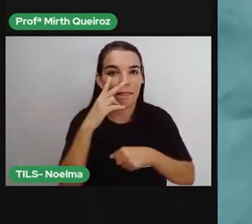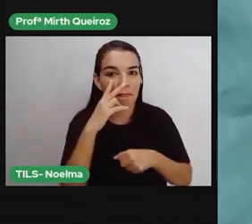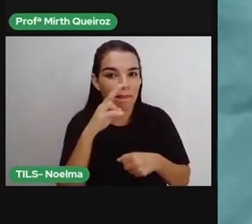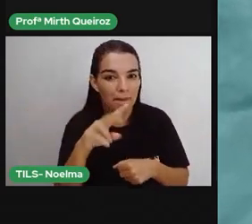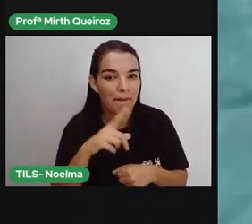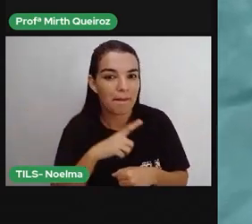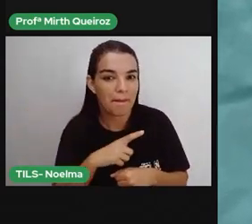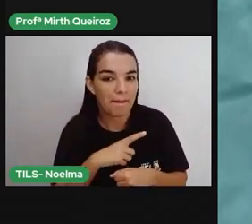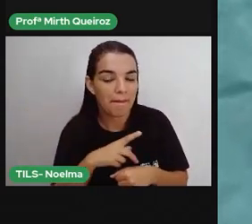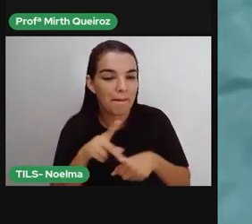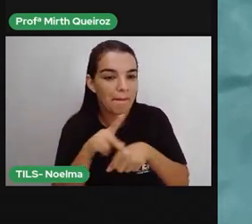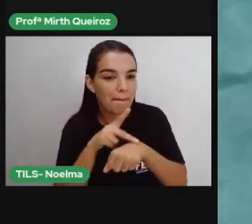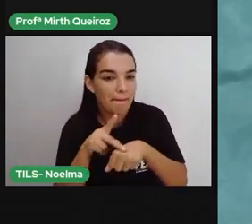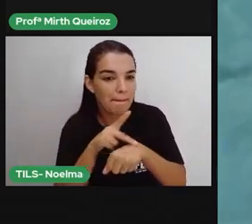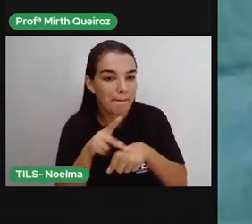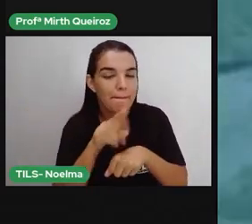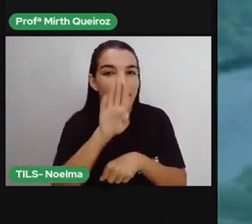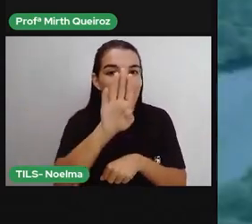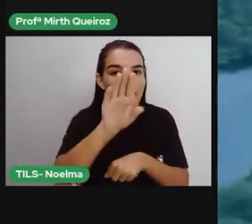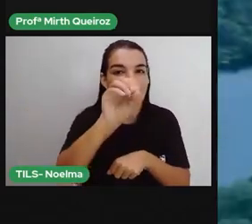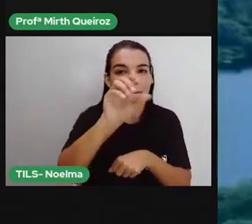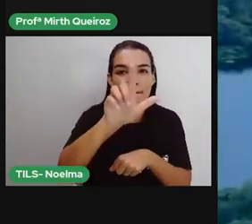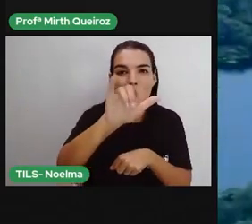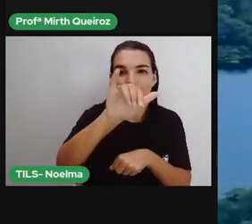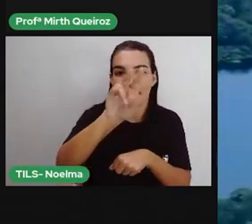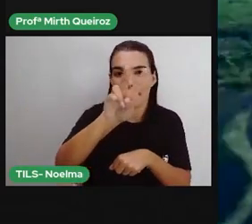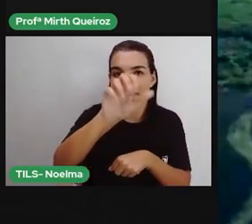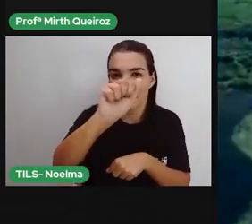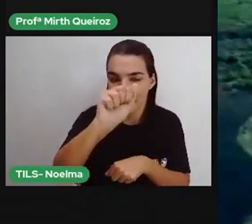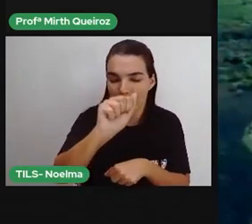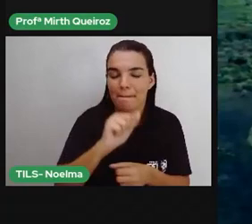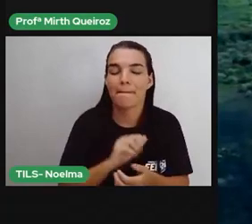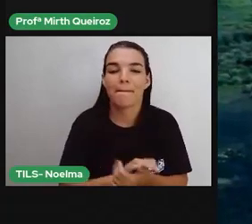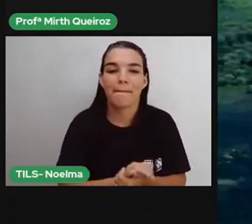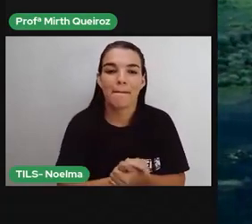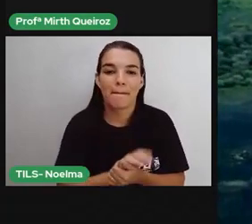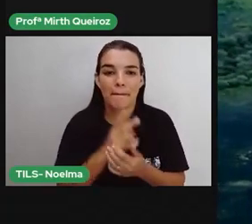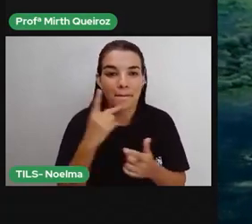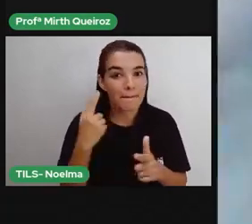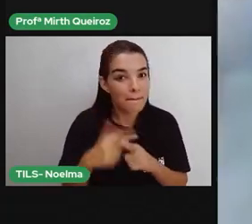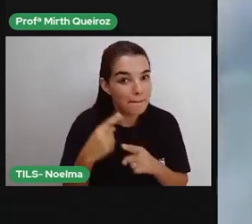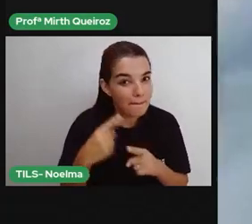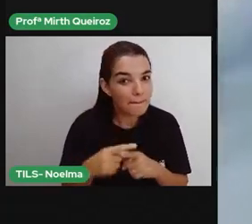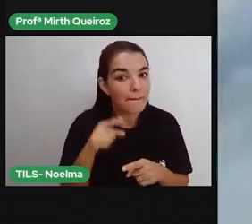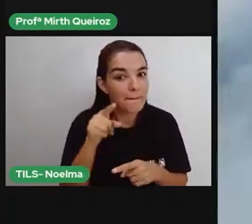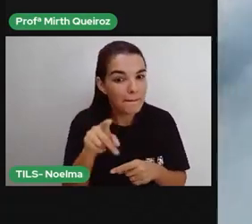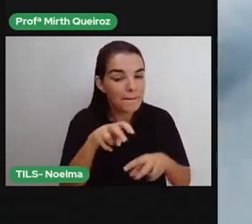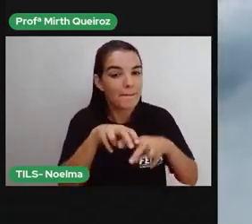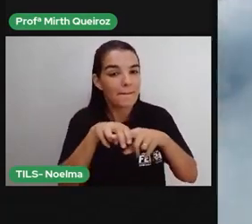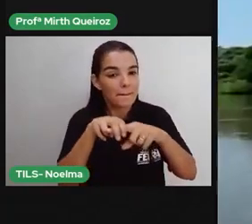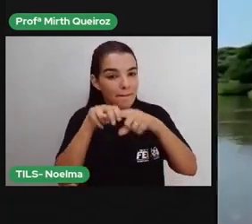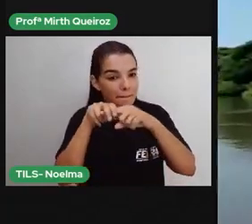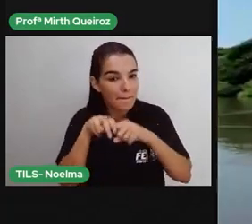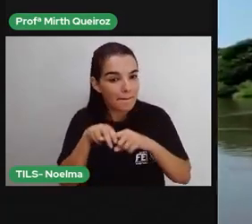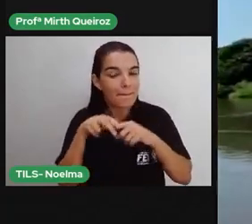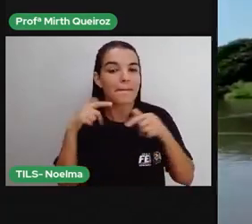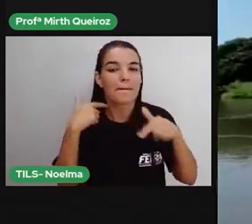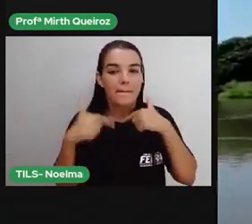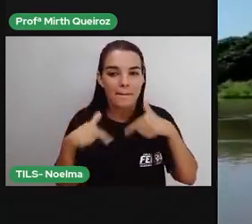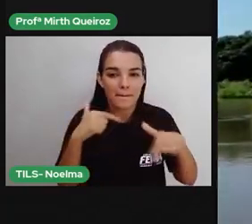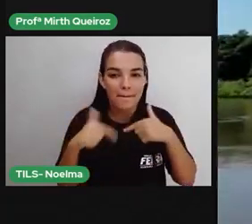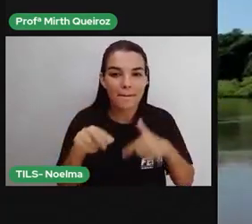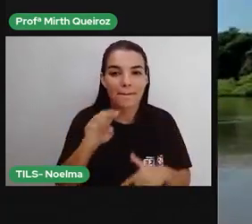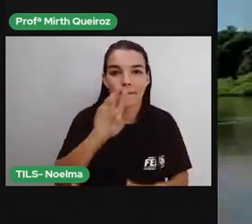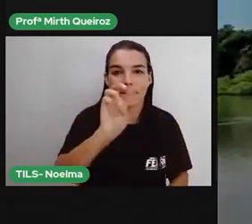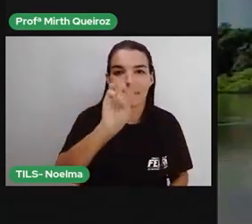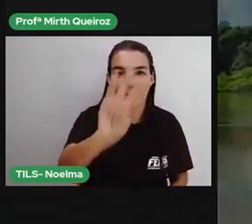um trecho do território boliviano e do Paraguai. Por esse motivo, o trabalho realizado pelo WWF